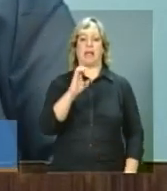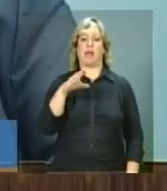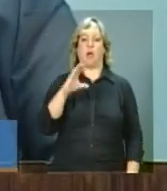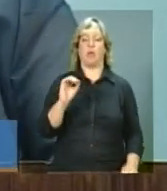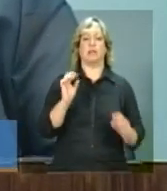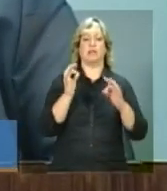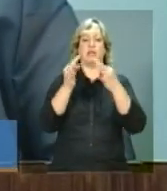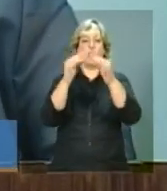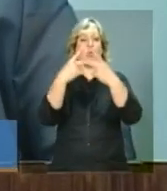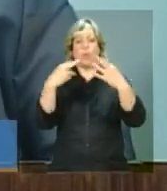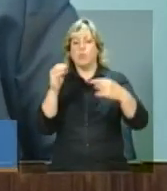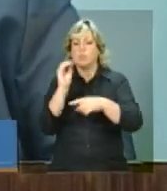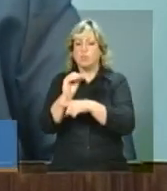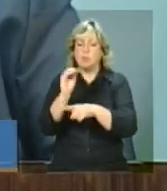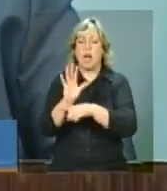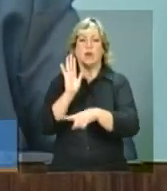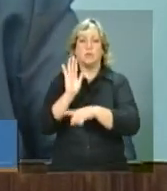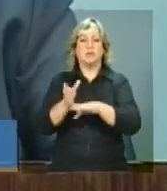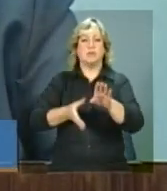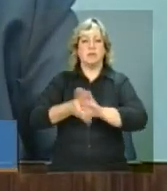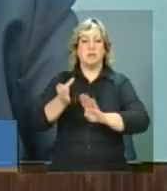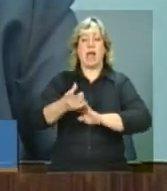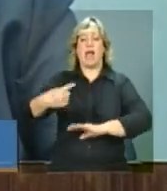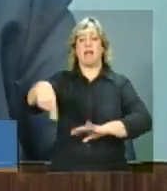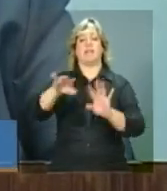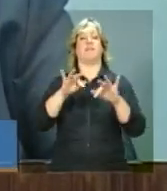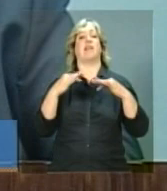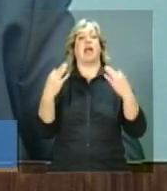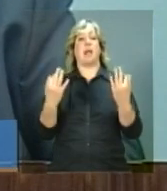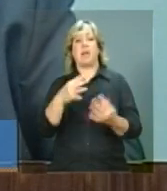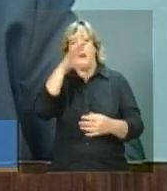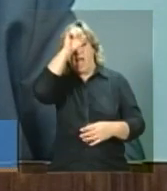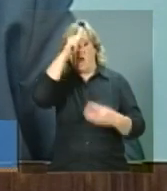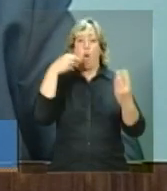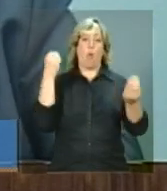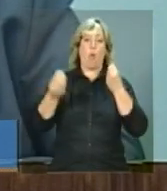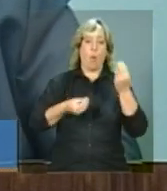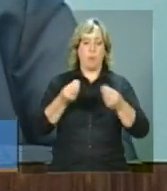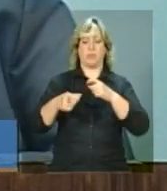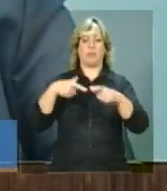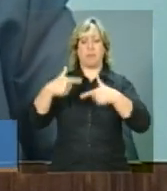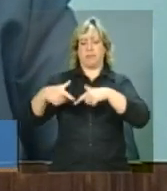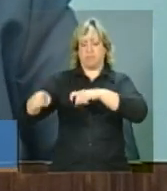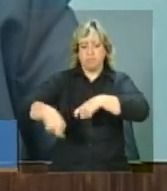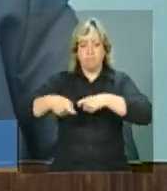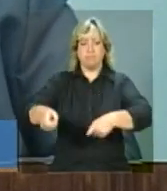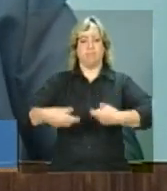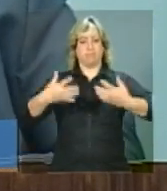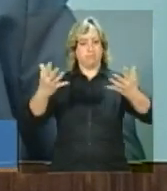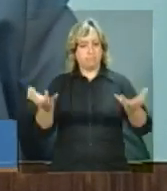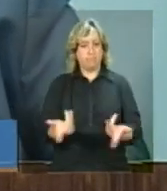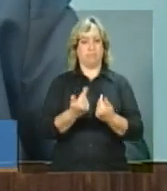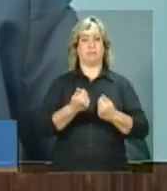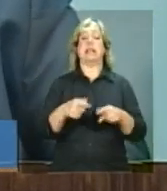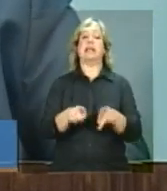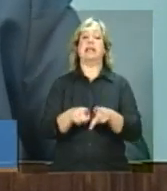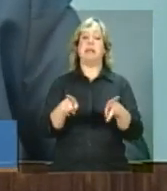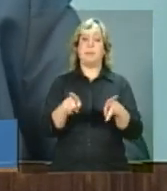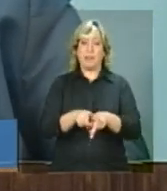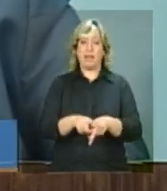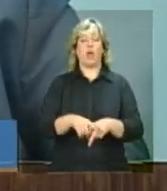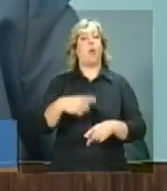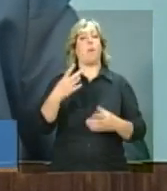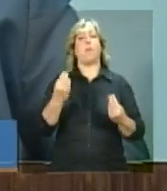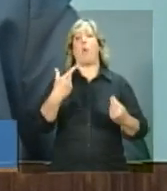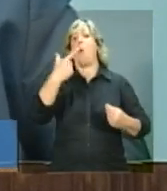só as necessidades dessa família, as carências dessa família na questão da produção, como também em todas as outras carências que